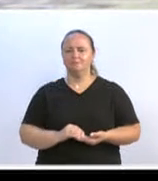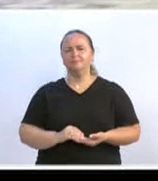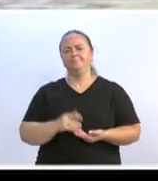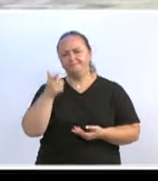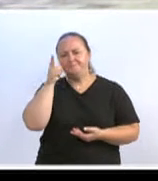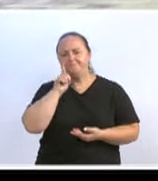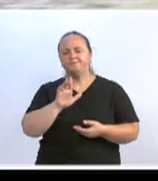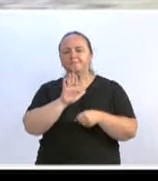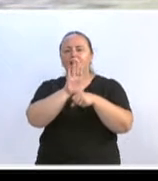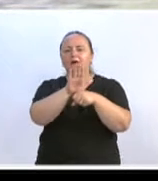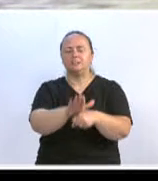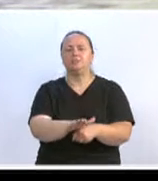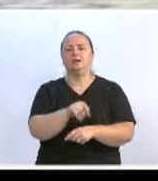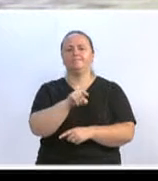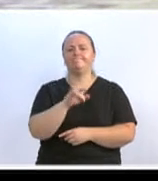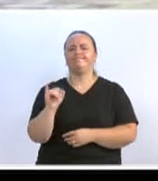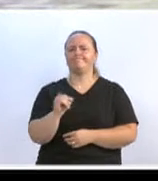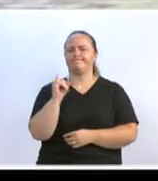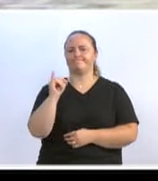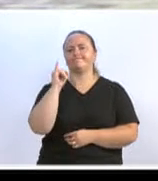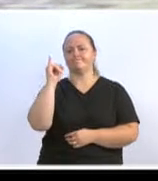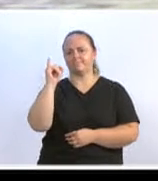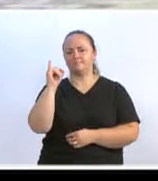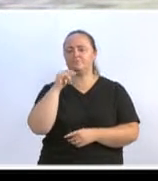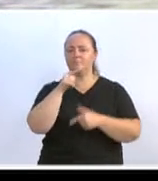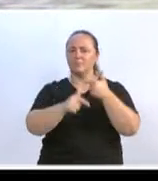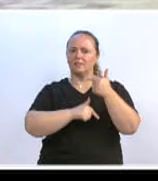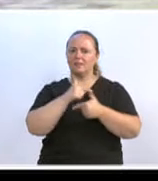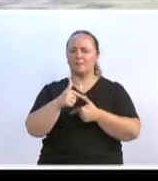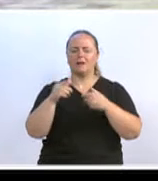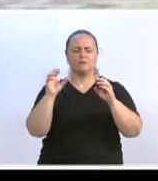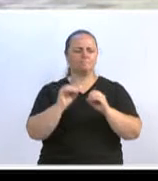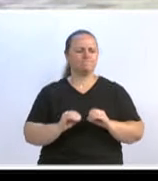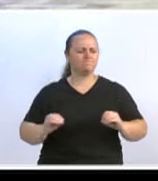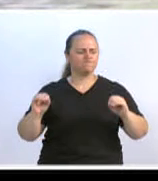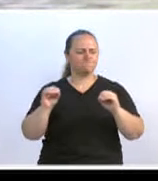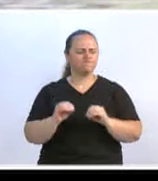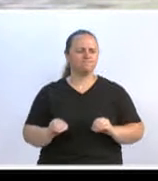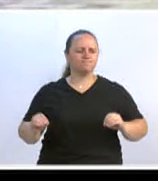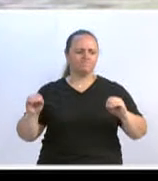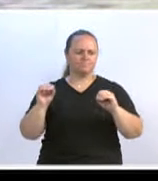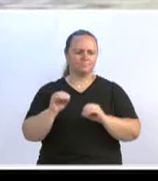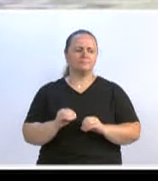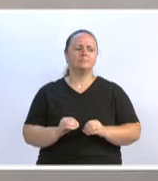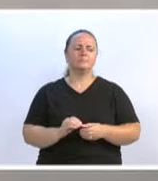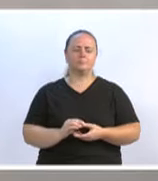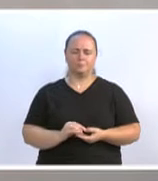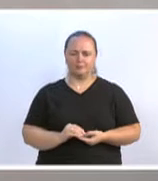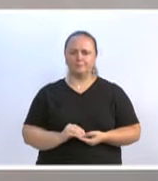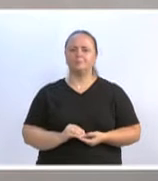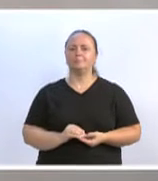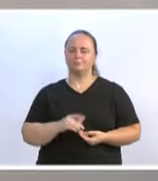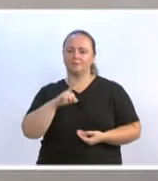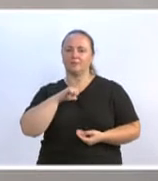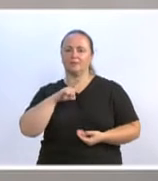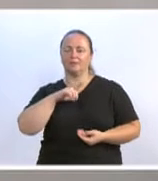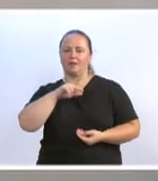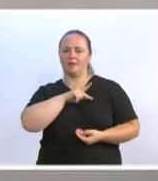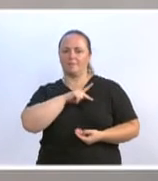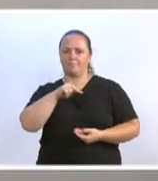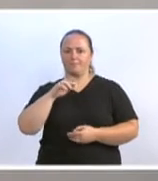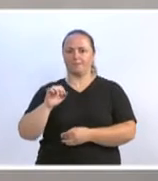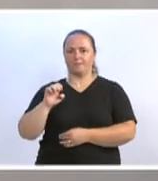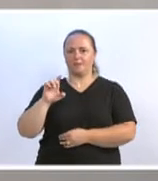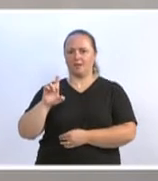possam contribuir a essa importante entidade, que faz um trabalho magnífico, através da sua presidente, Edna, eu gostaria de